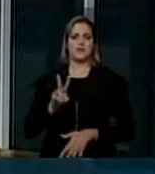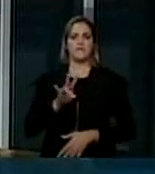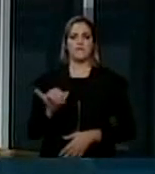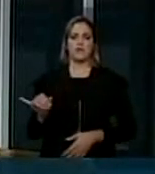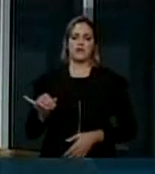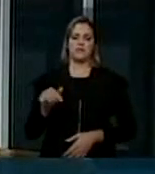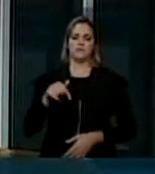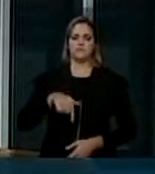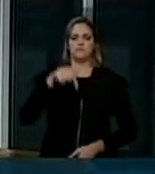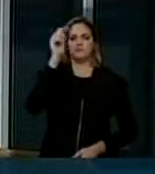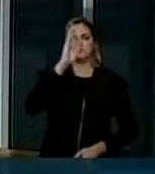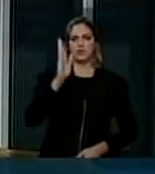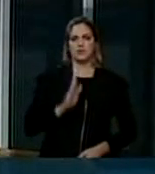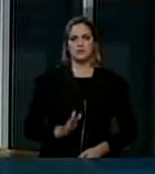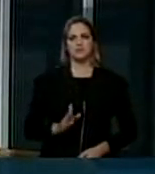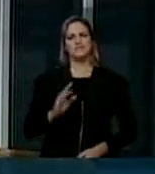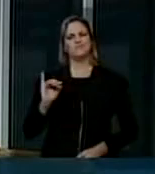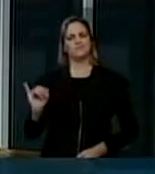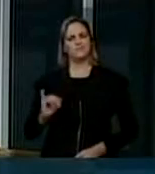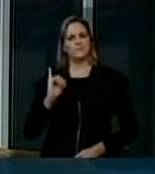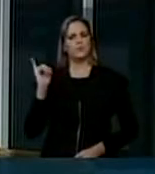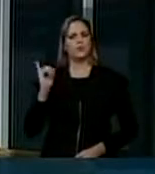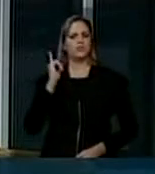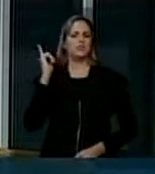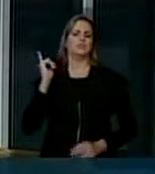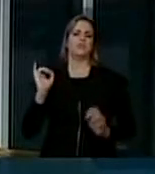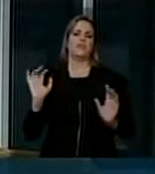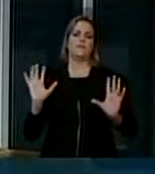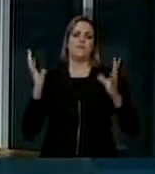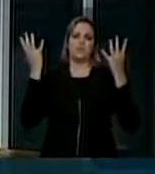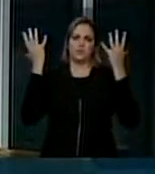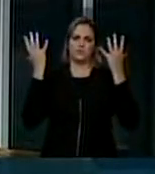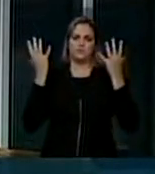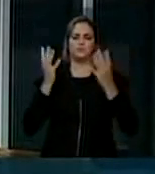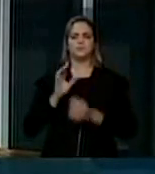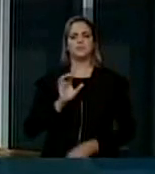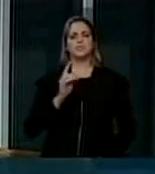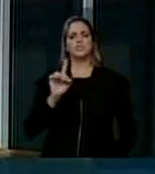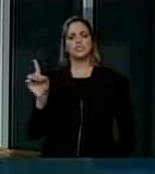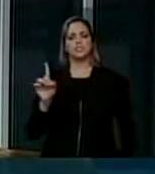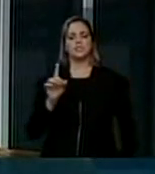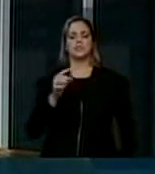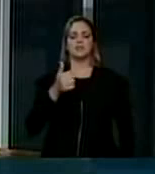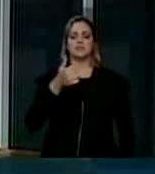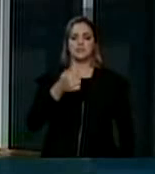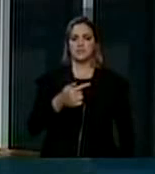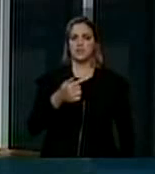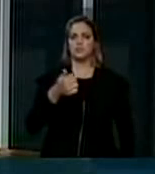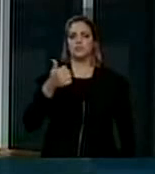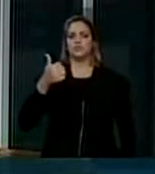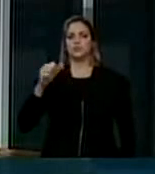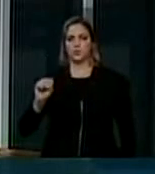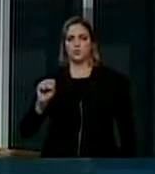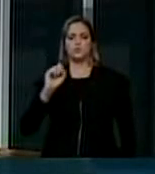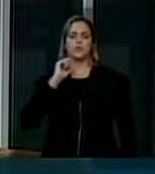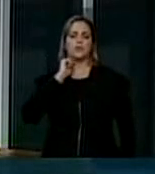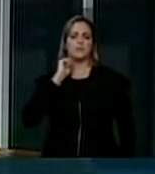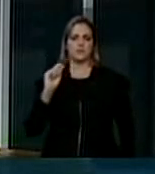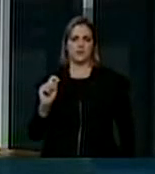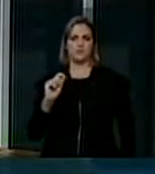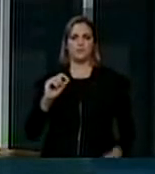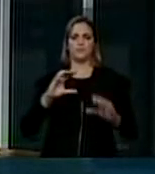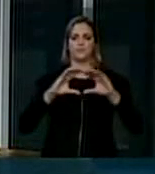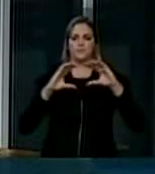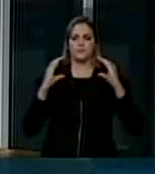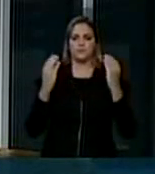evento da maior importância, senhor presidente. Nos dias 17 e 18 de abril, no Centro de